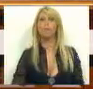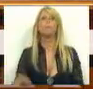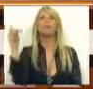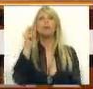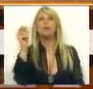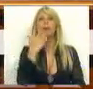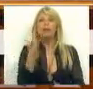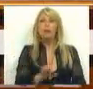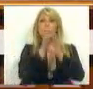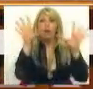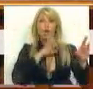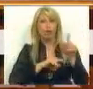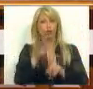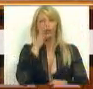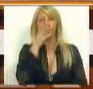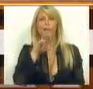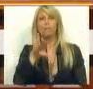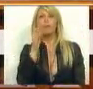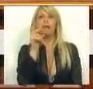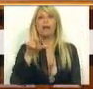O esquecimento tem a palavra o Sr. Deputado Miguel Freitas.